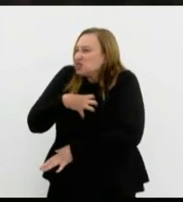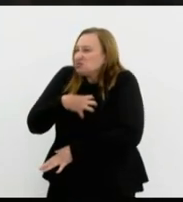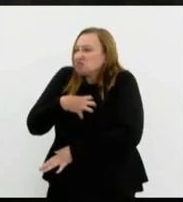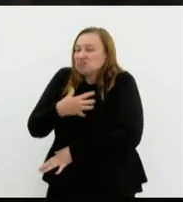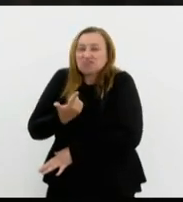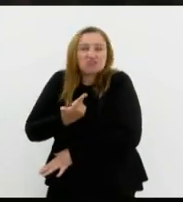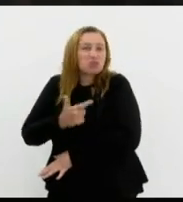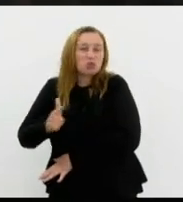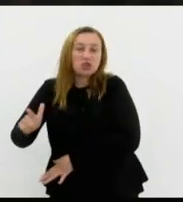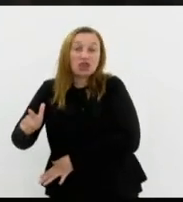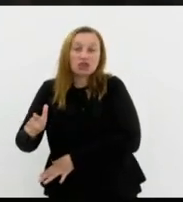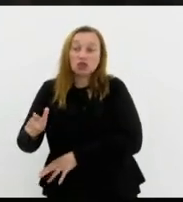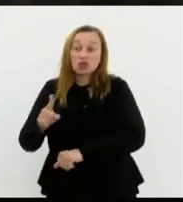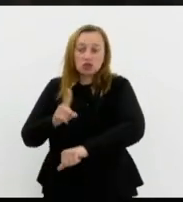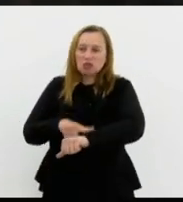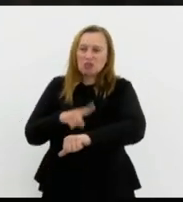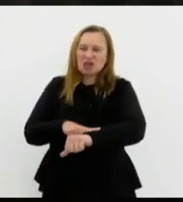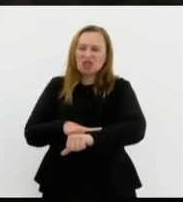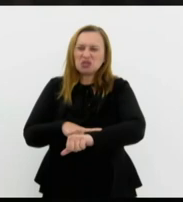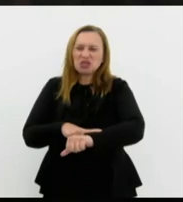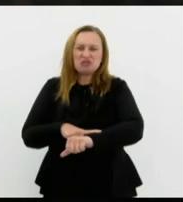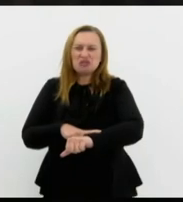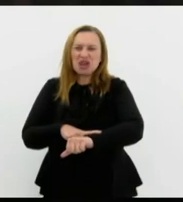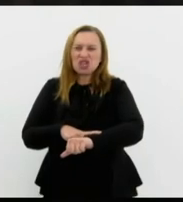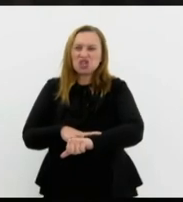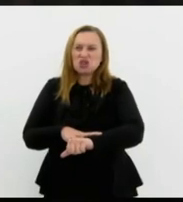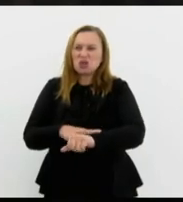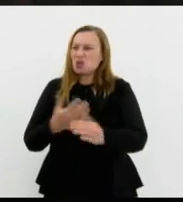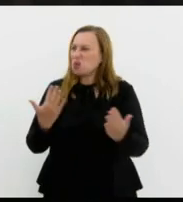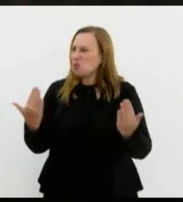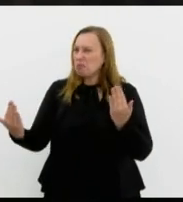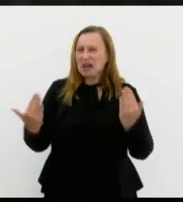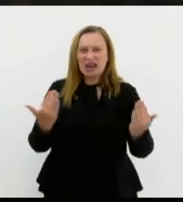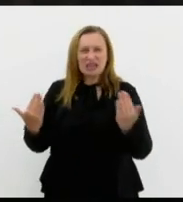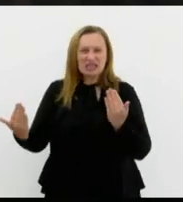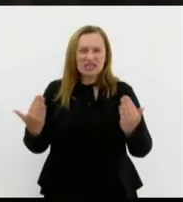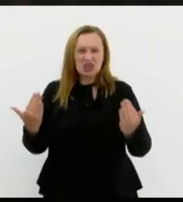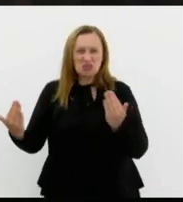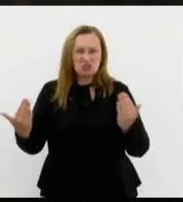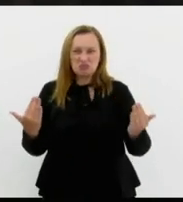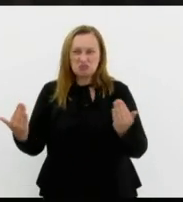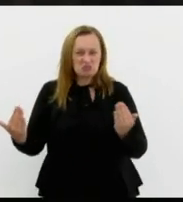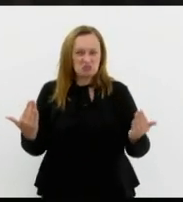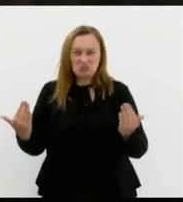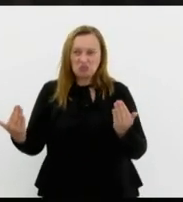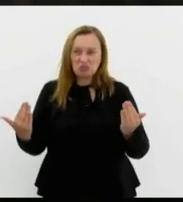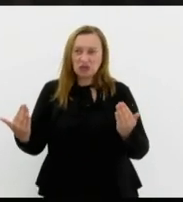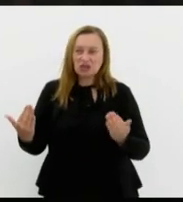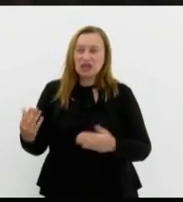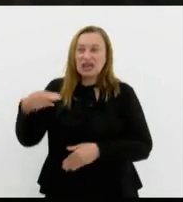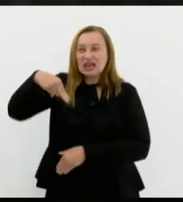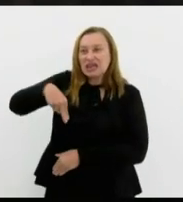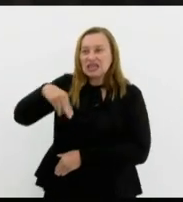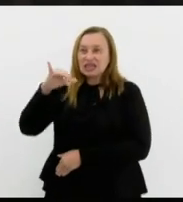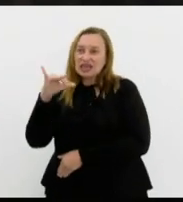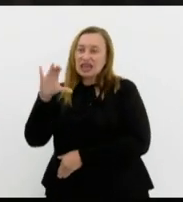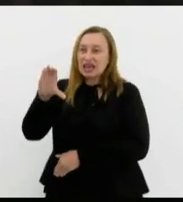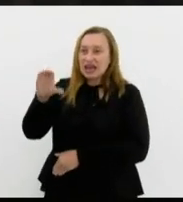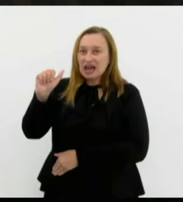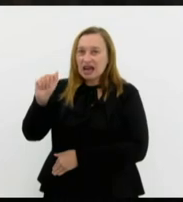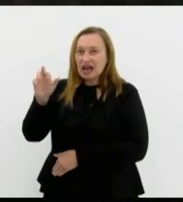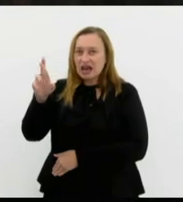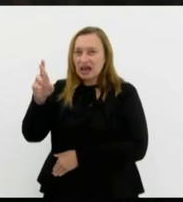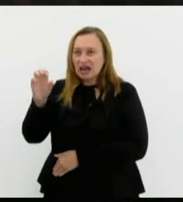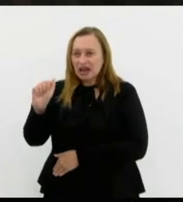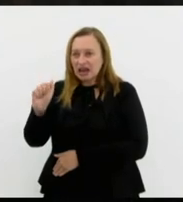faz essas comparações mas silencia nas atrocidades da Nicarágua de Cuba